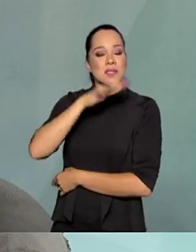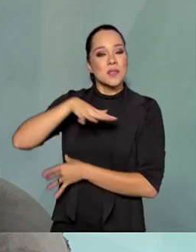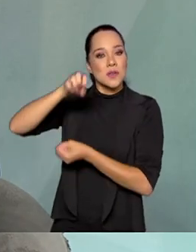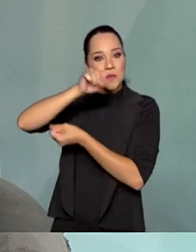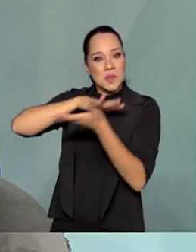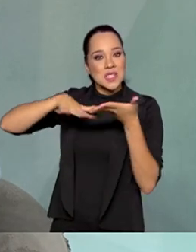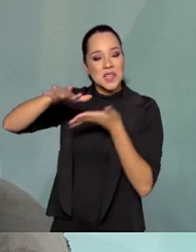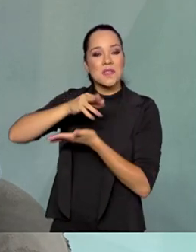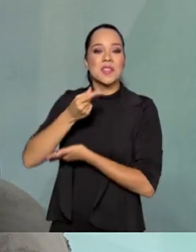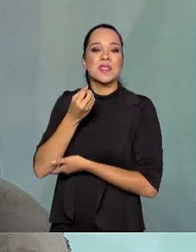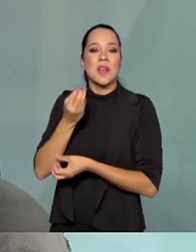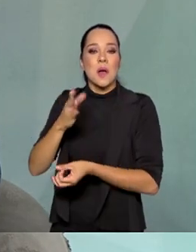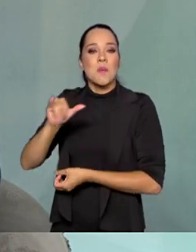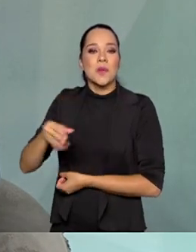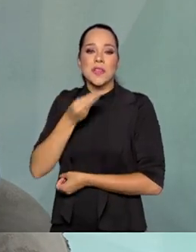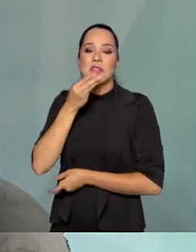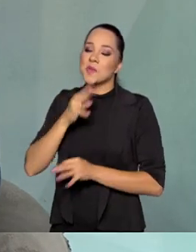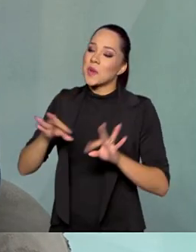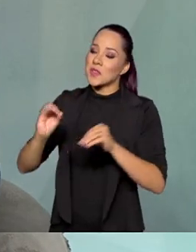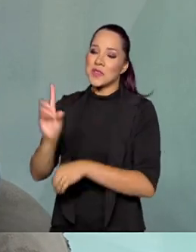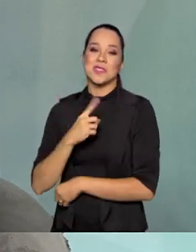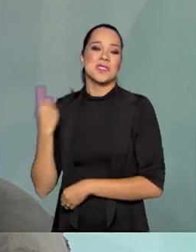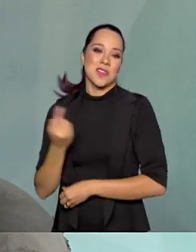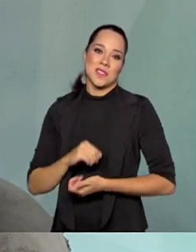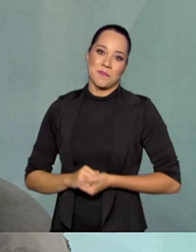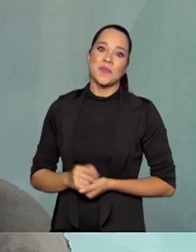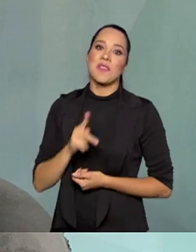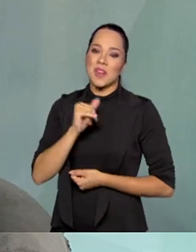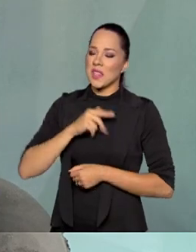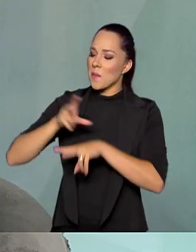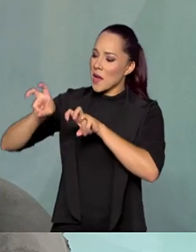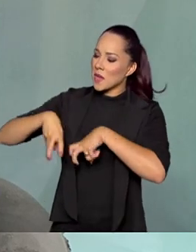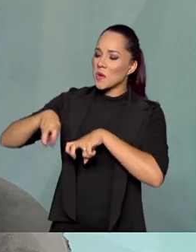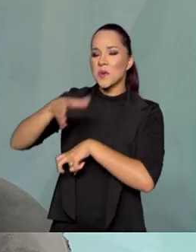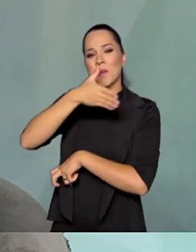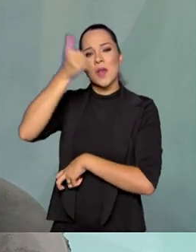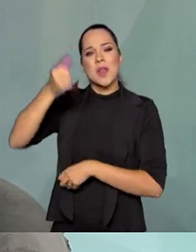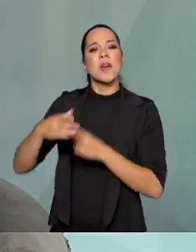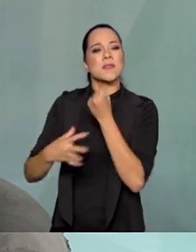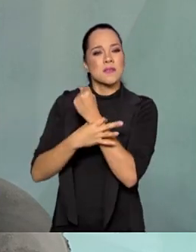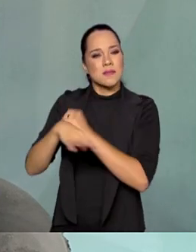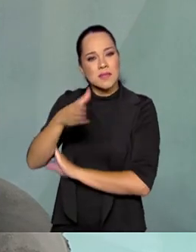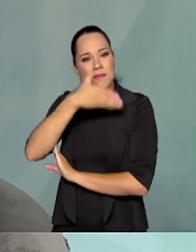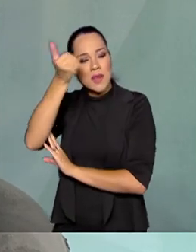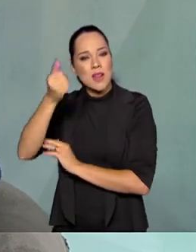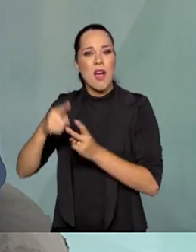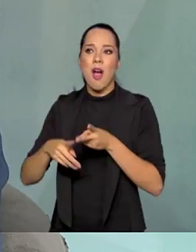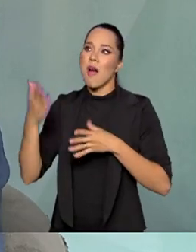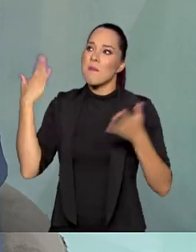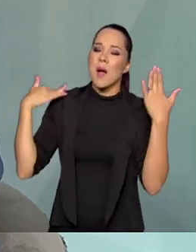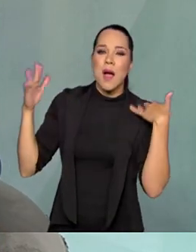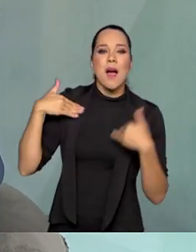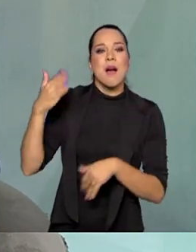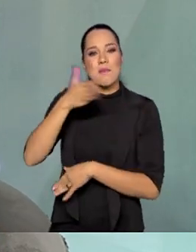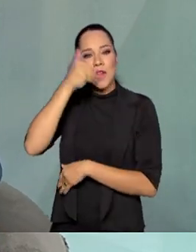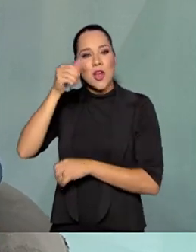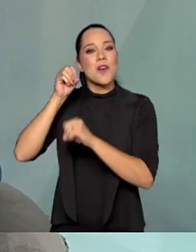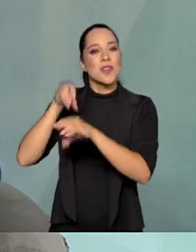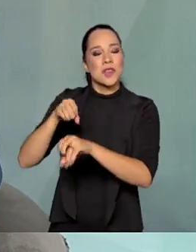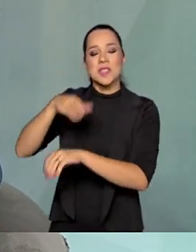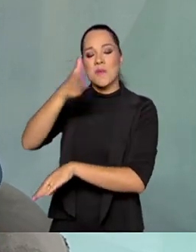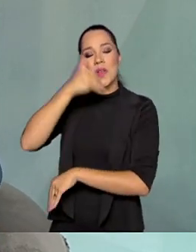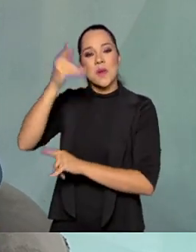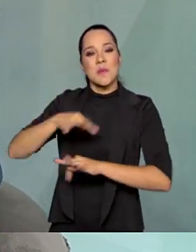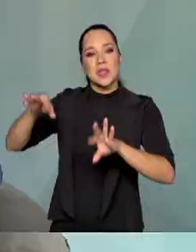que vai dar oportunidade para todos nós. E nós vamos levar uma agricultura melhor, uma segurança melhor, um divertimento melhor, uma educação melhor